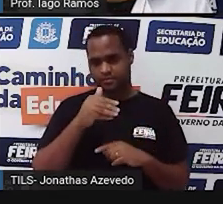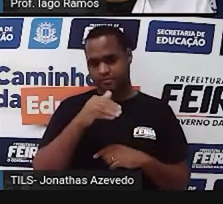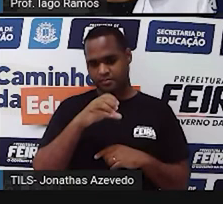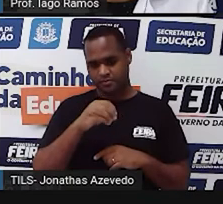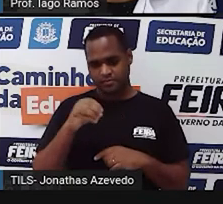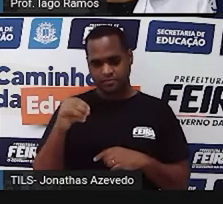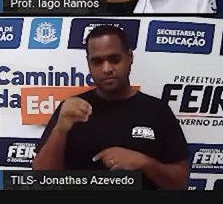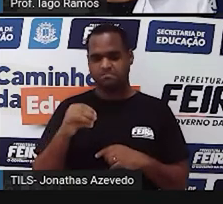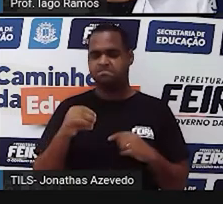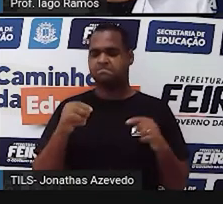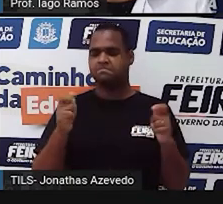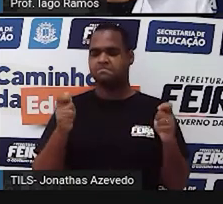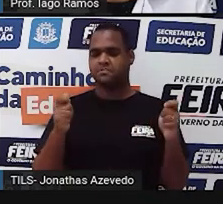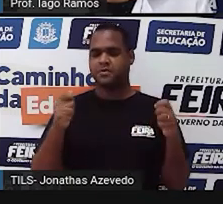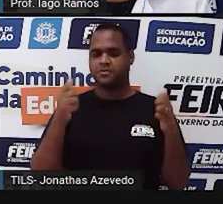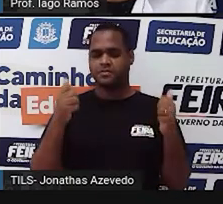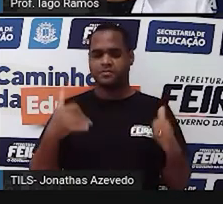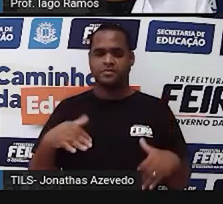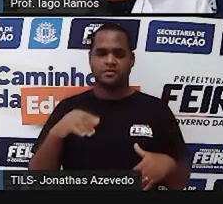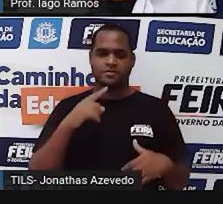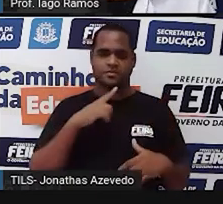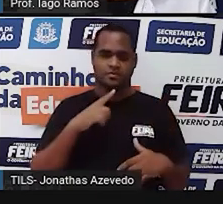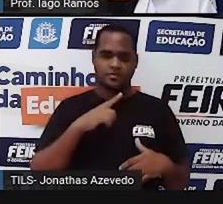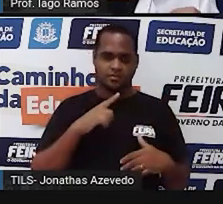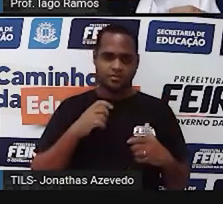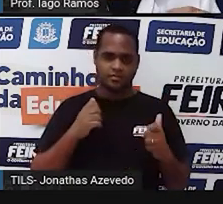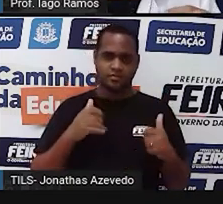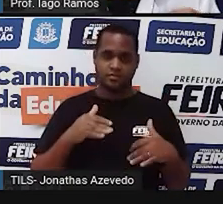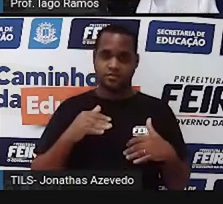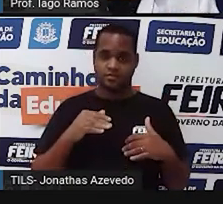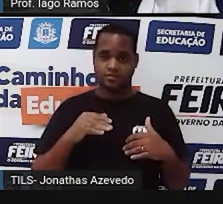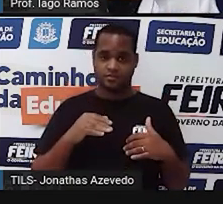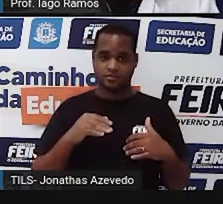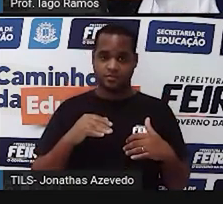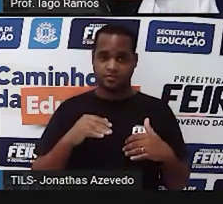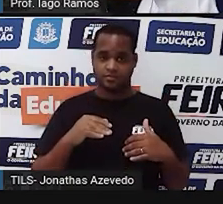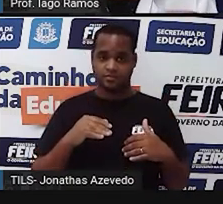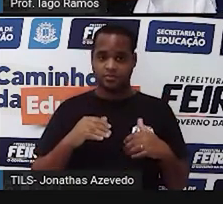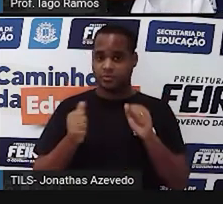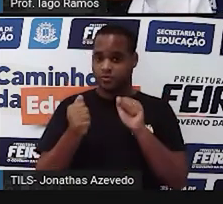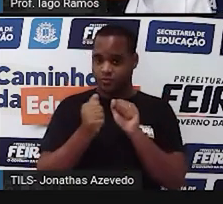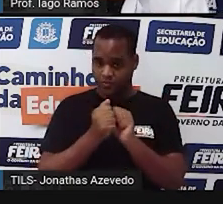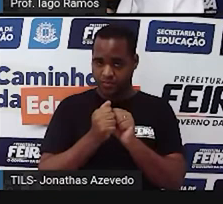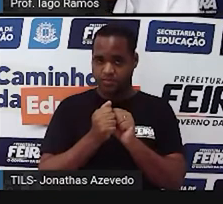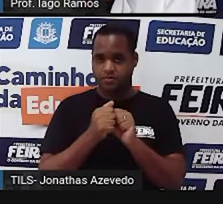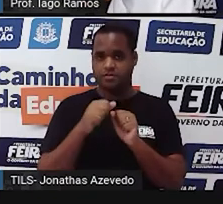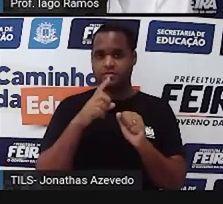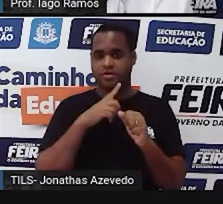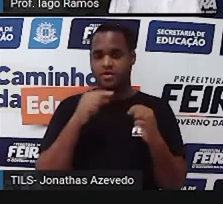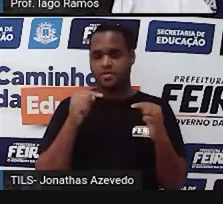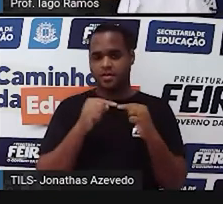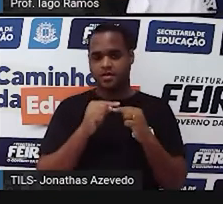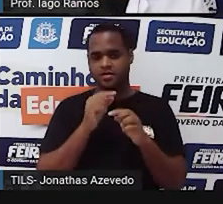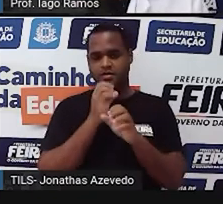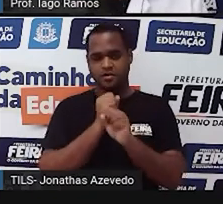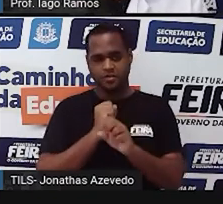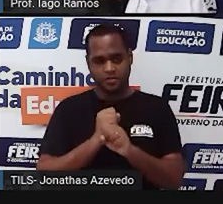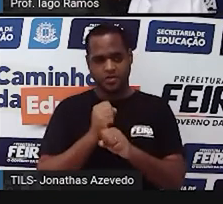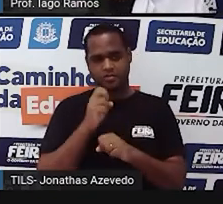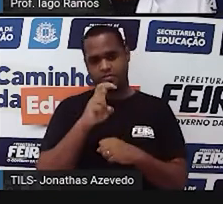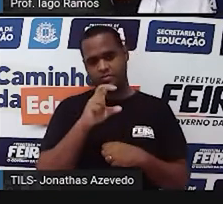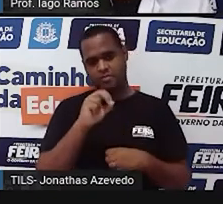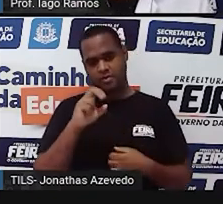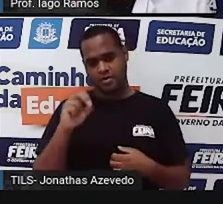Quem deve ser, né? As duas caixinhas juntas pra somar com 100 e dar 500.